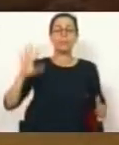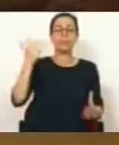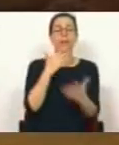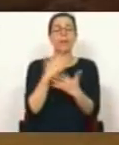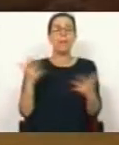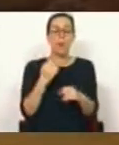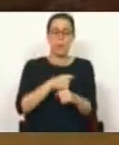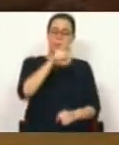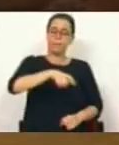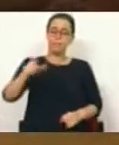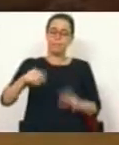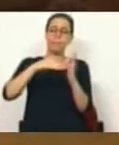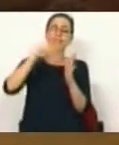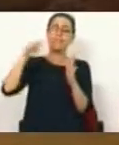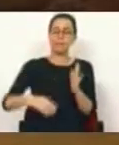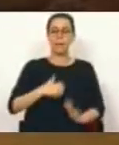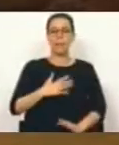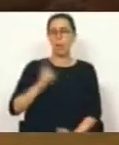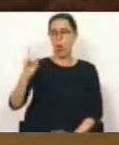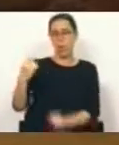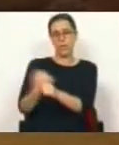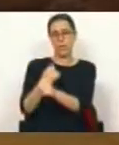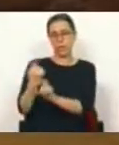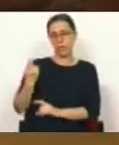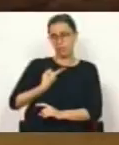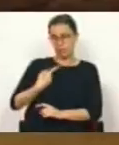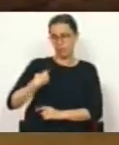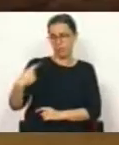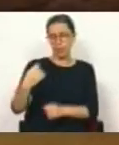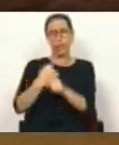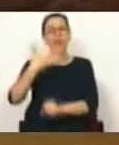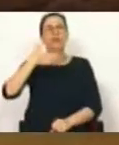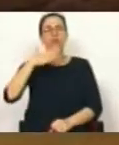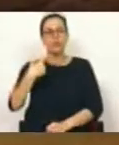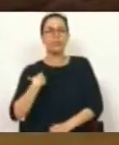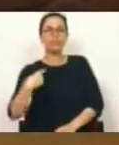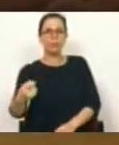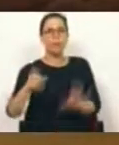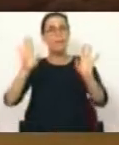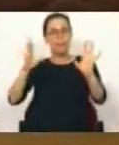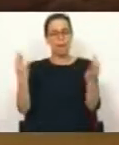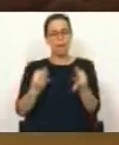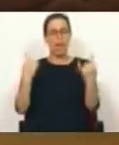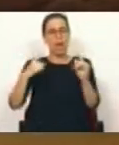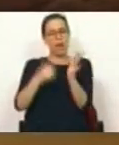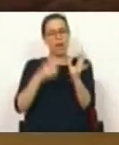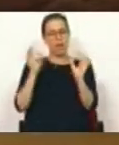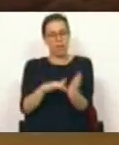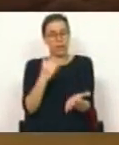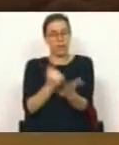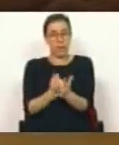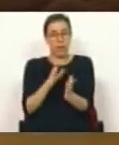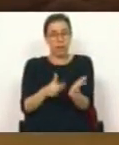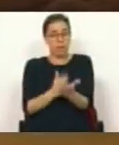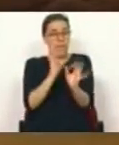a grande maioria destes trabalhadores são contratados por empresas de prestação de serviços ou empresas de trabalho temporário, apesar de haver uma necessidade permanente